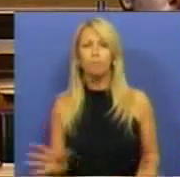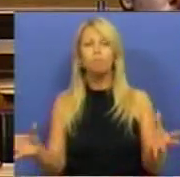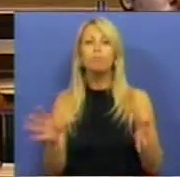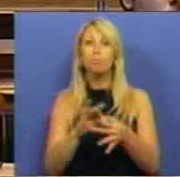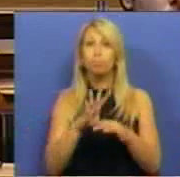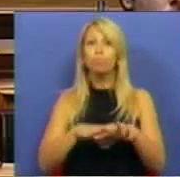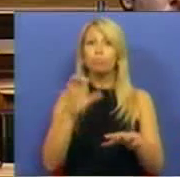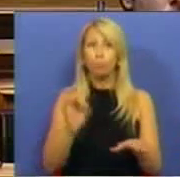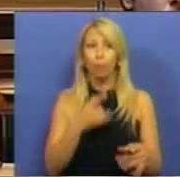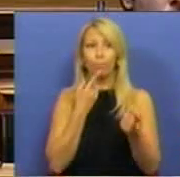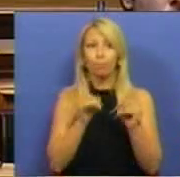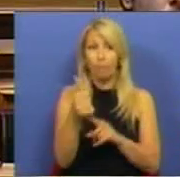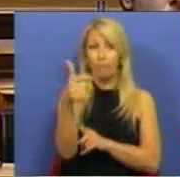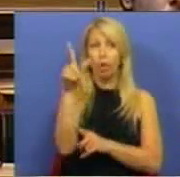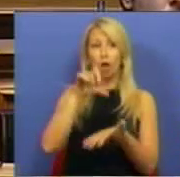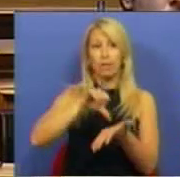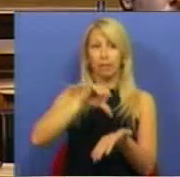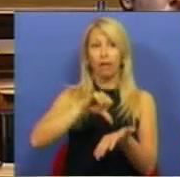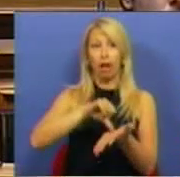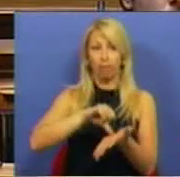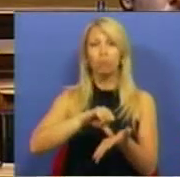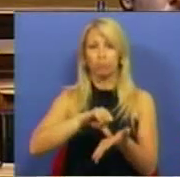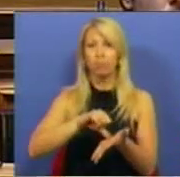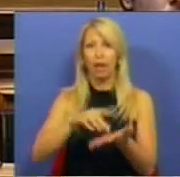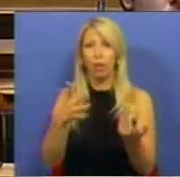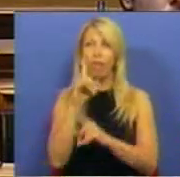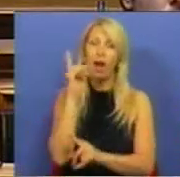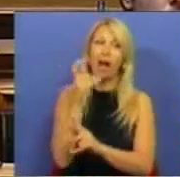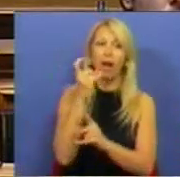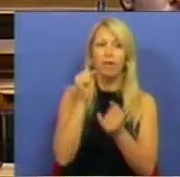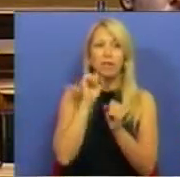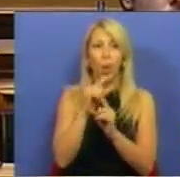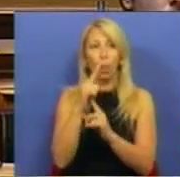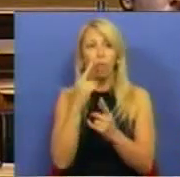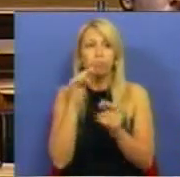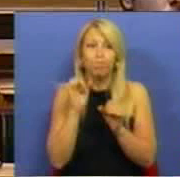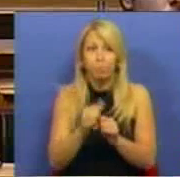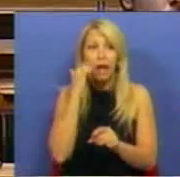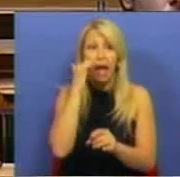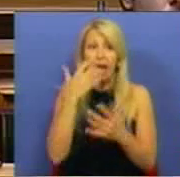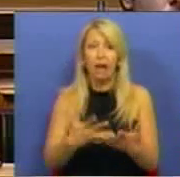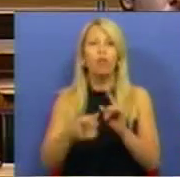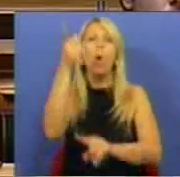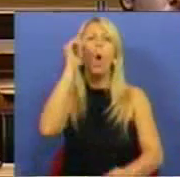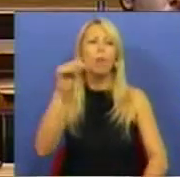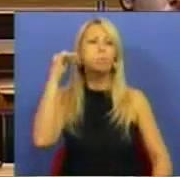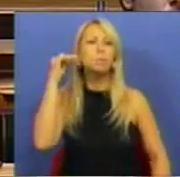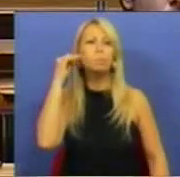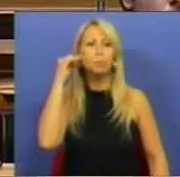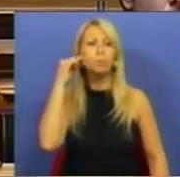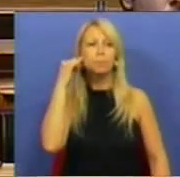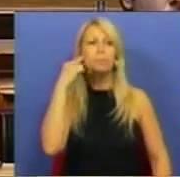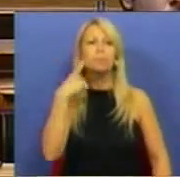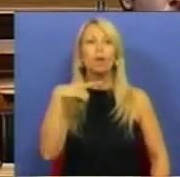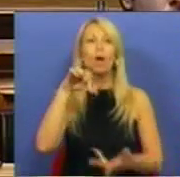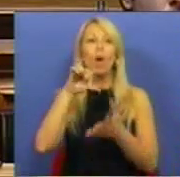reedição do Bloco Central em visão revista e agravada. O que nós ficámos a saber ontem é que o Bloco